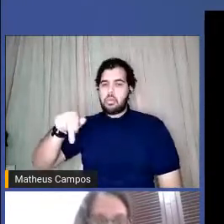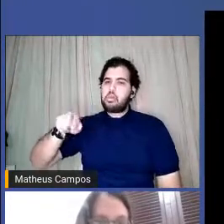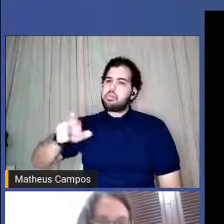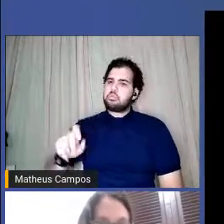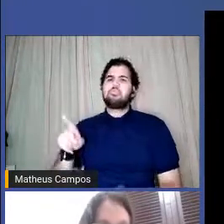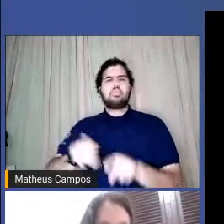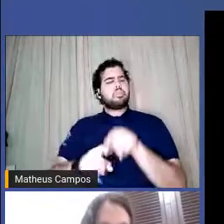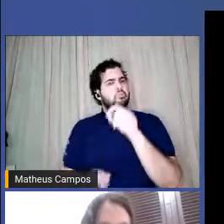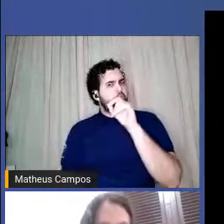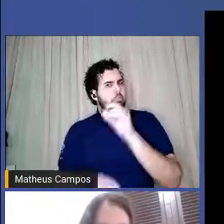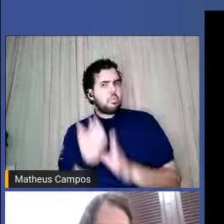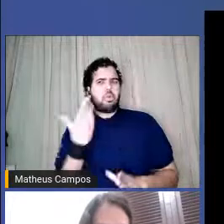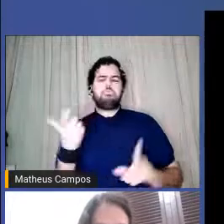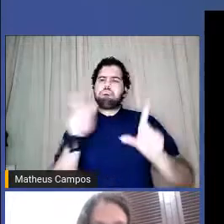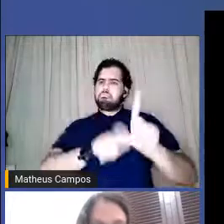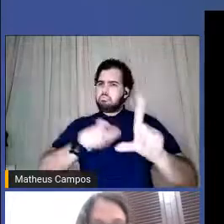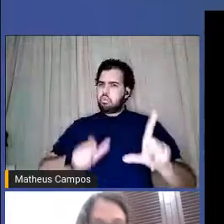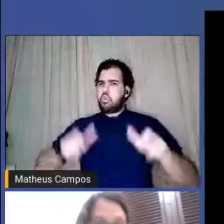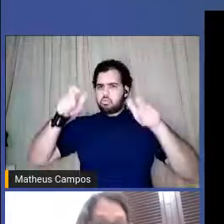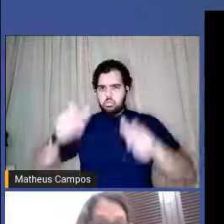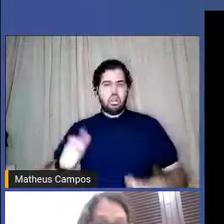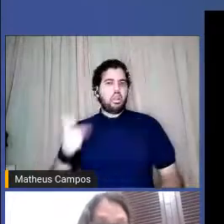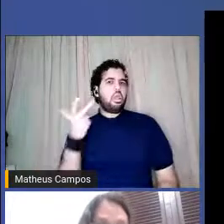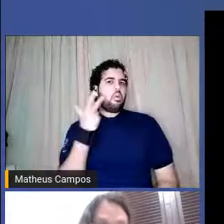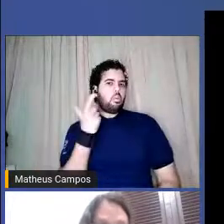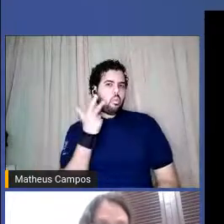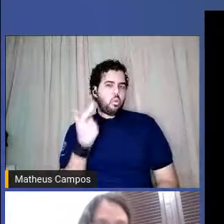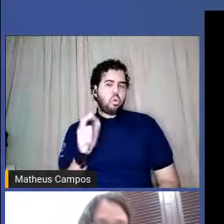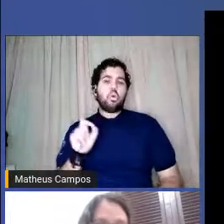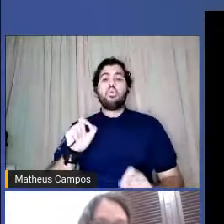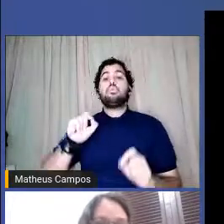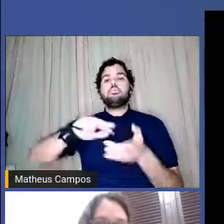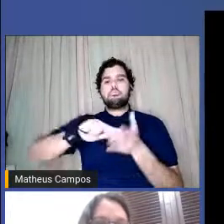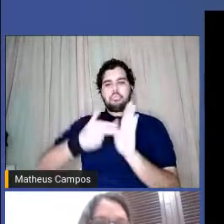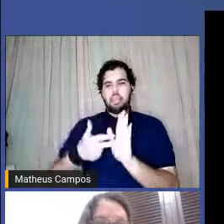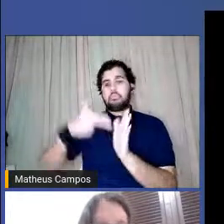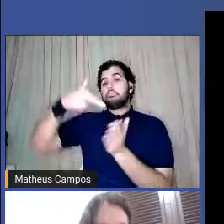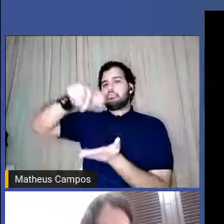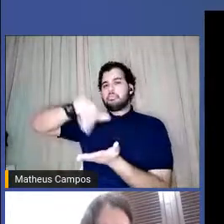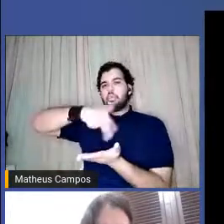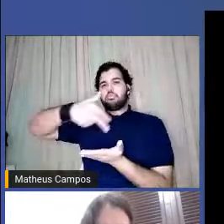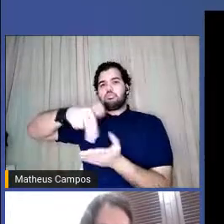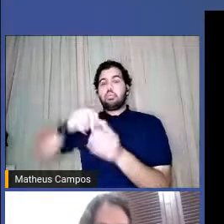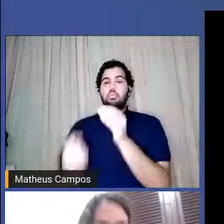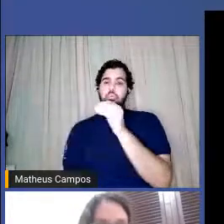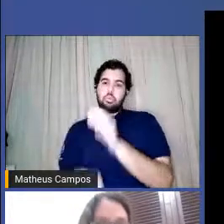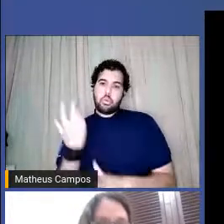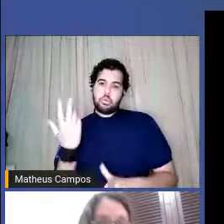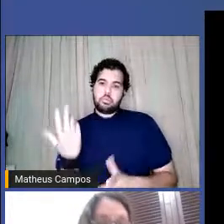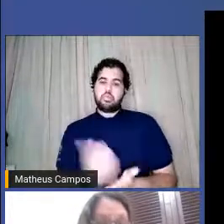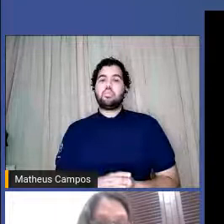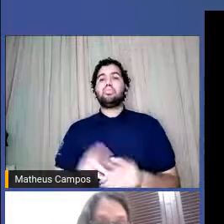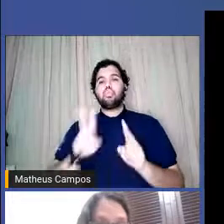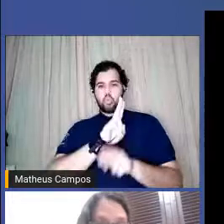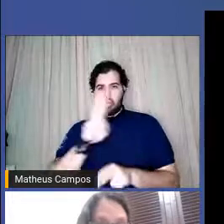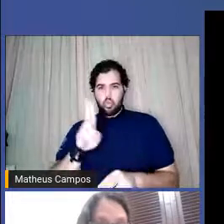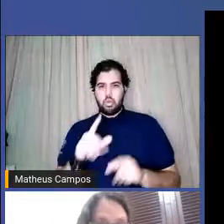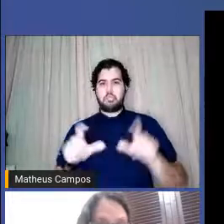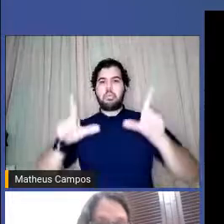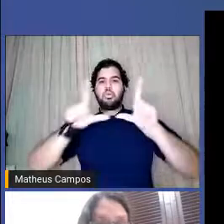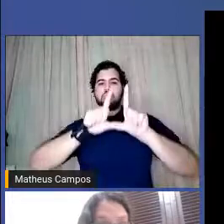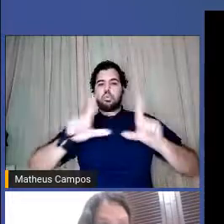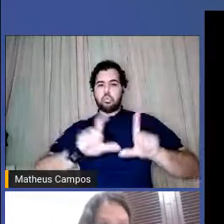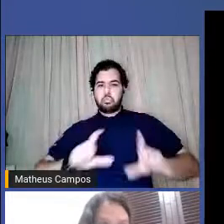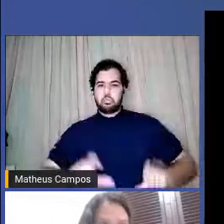produz de forma independente Fortaleza, que é a dança. O verso no pensamento flutua,